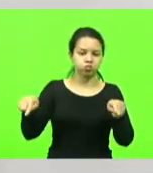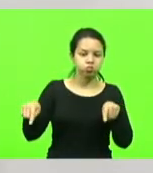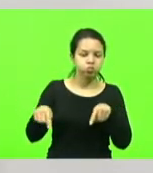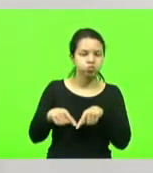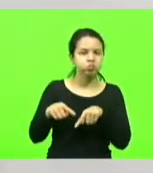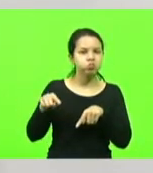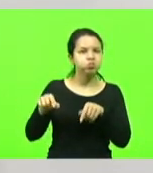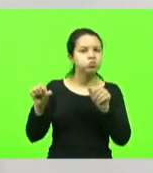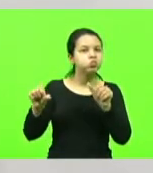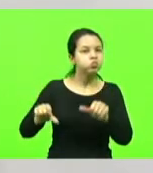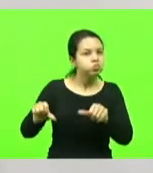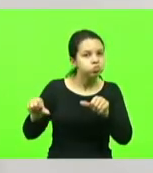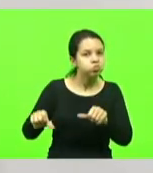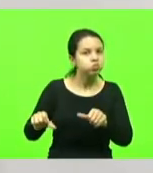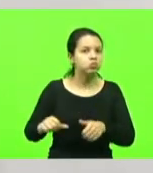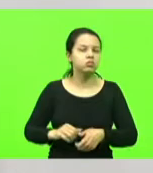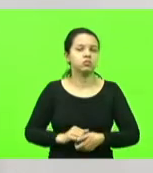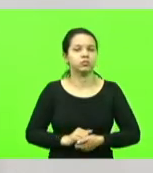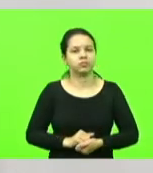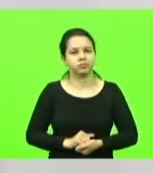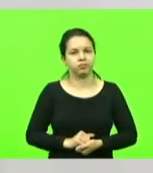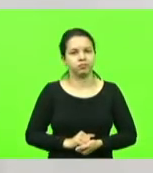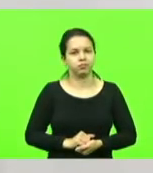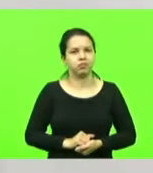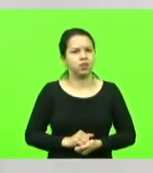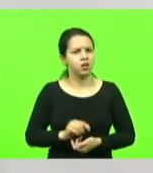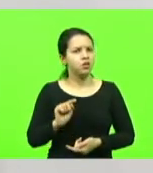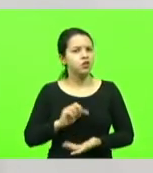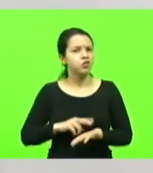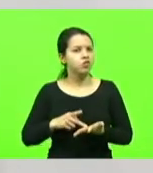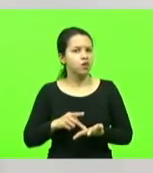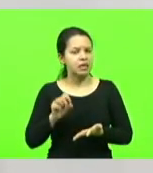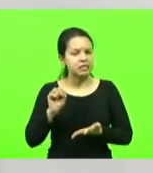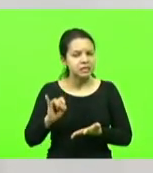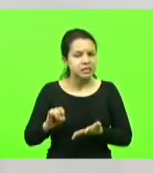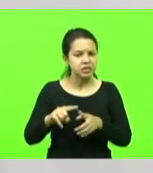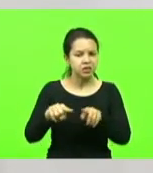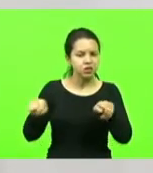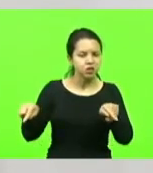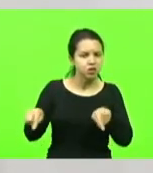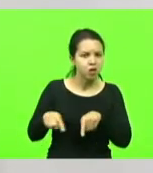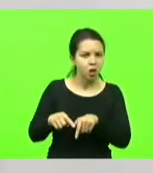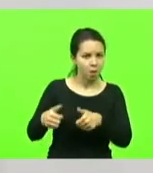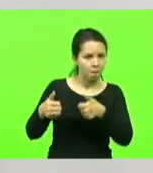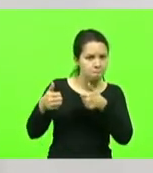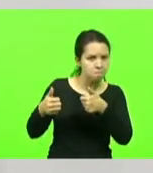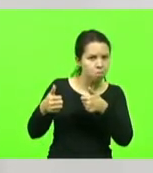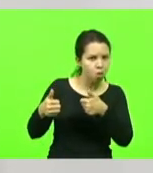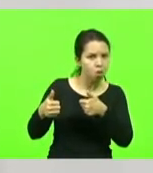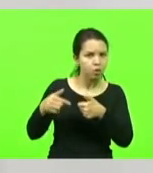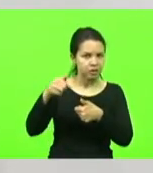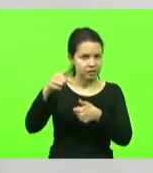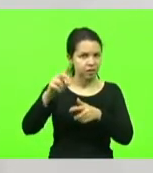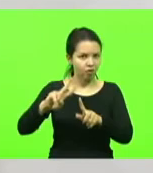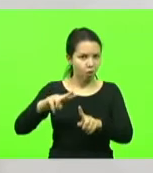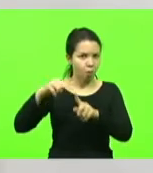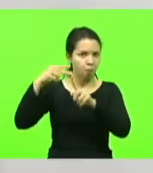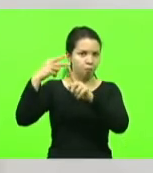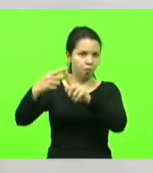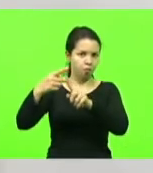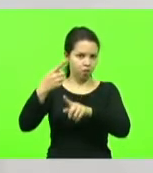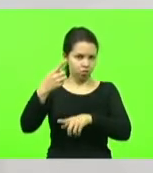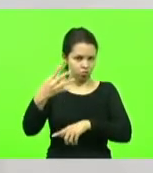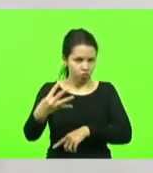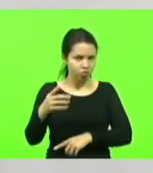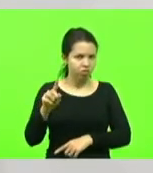Então, quer dizer que se estiver em boas condições de sete vai para catorze, aí a gente pode